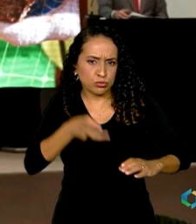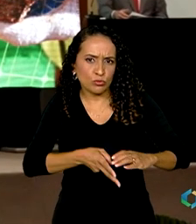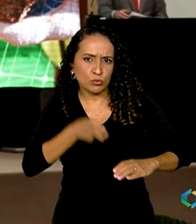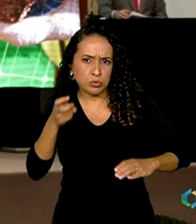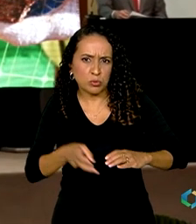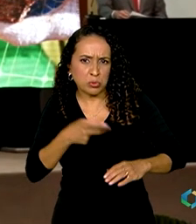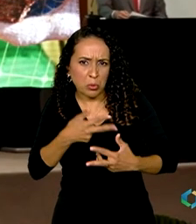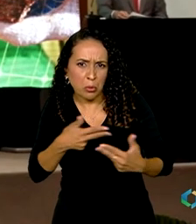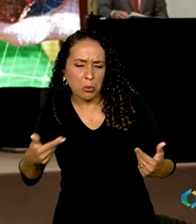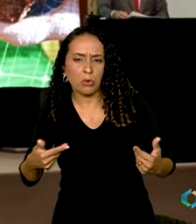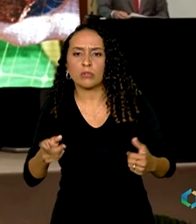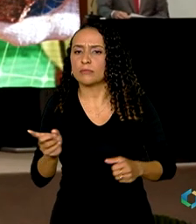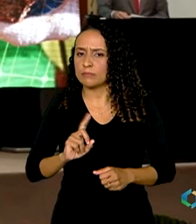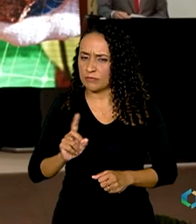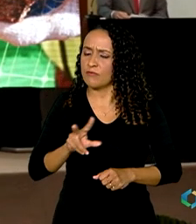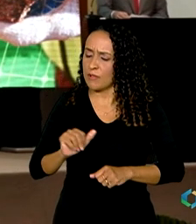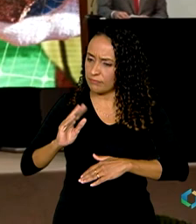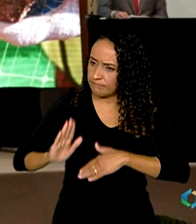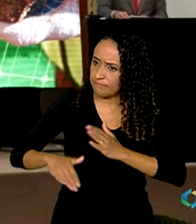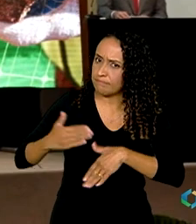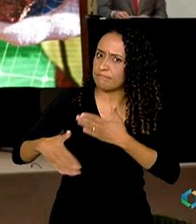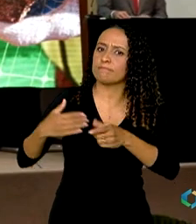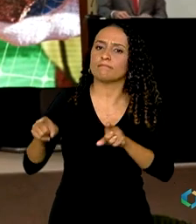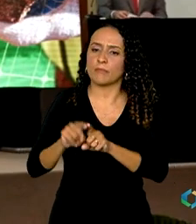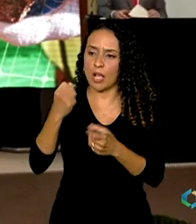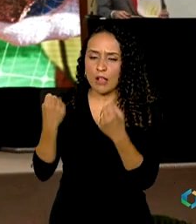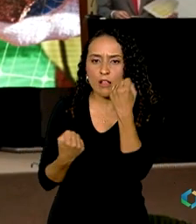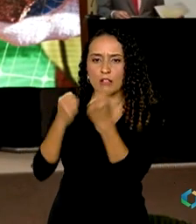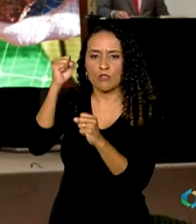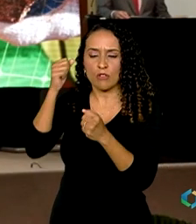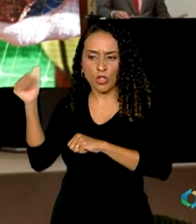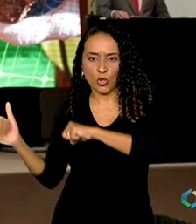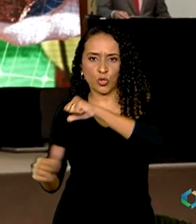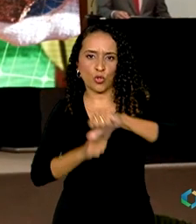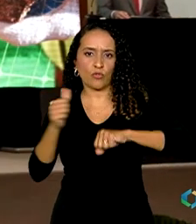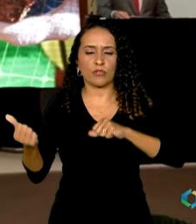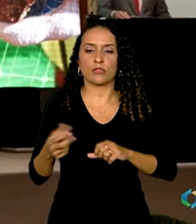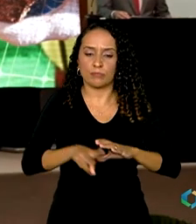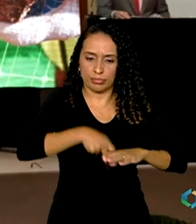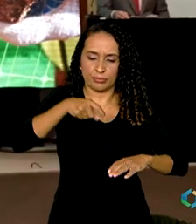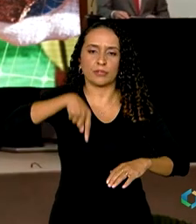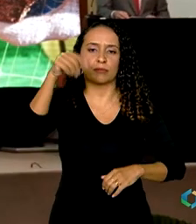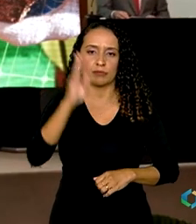recursos, vamos desenvolver a indústria da transformação mineral no Brasil.